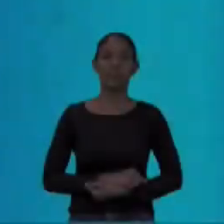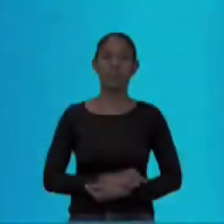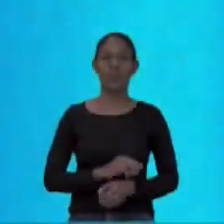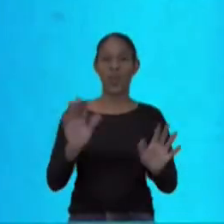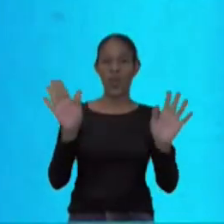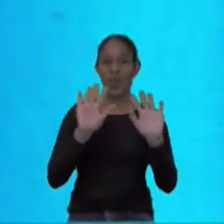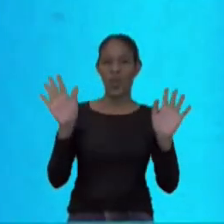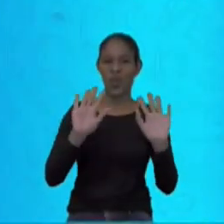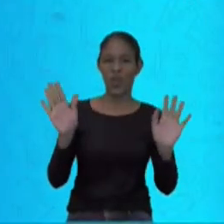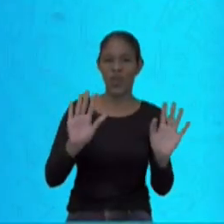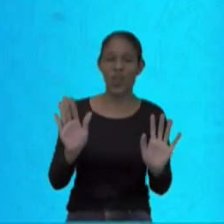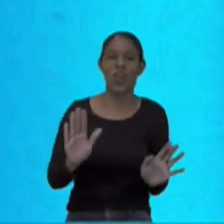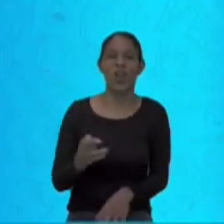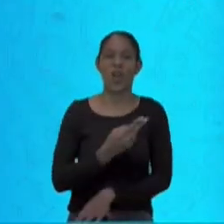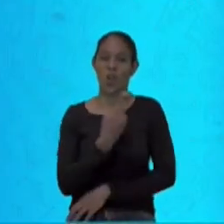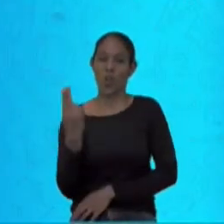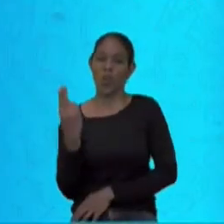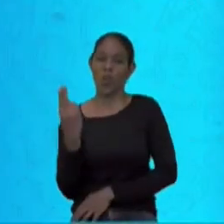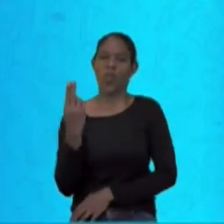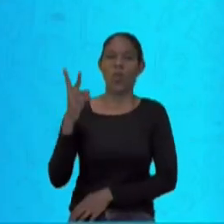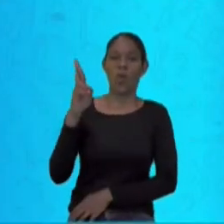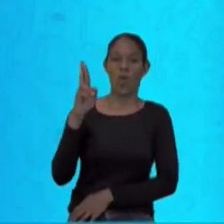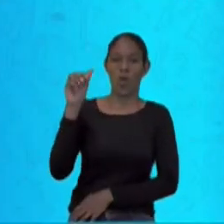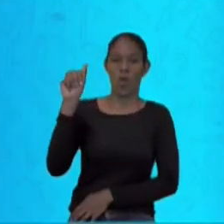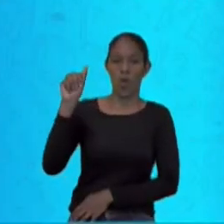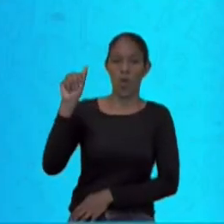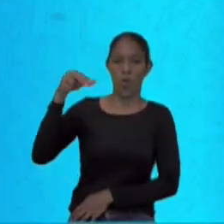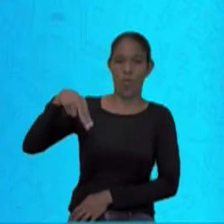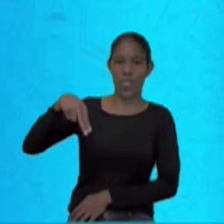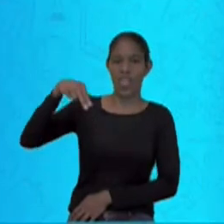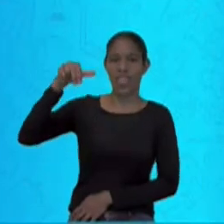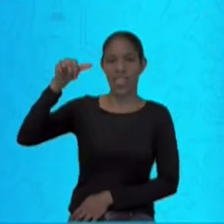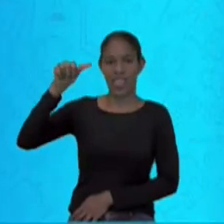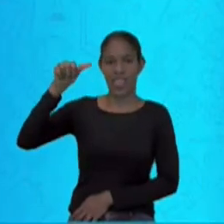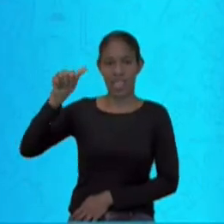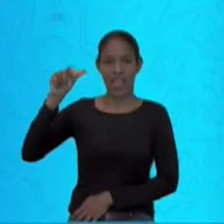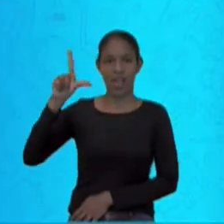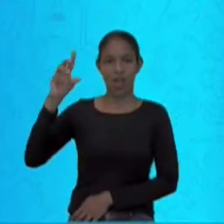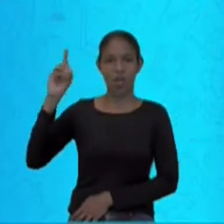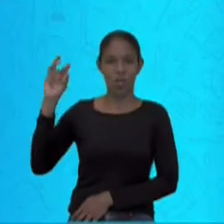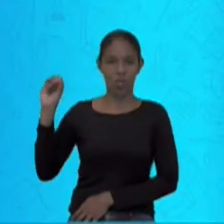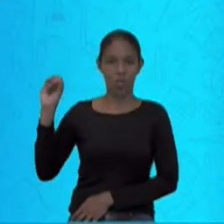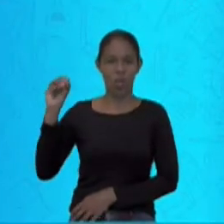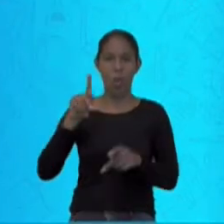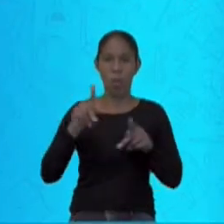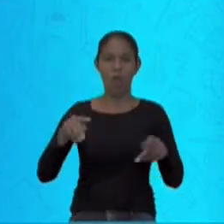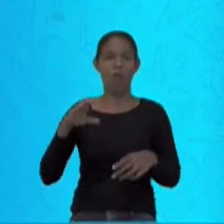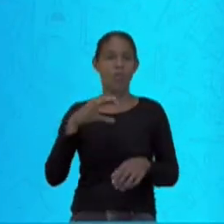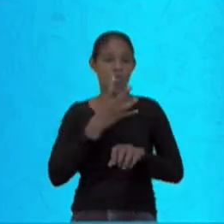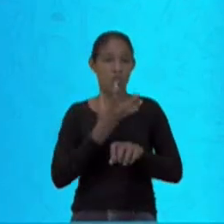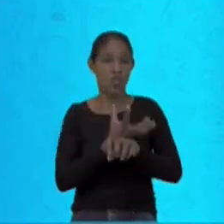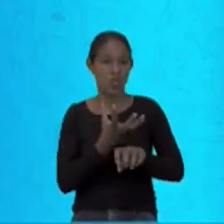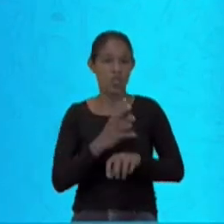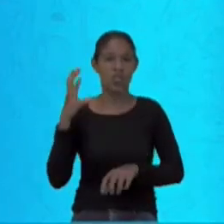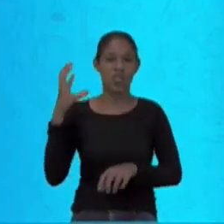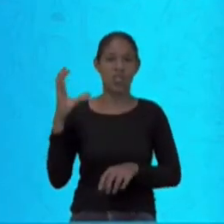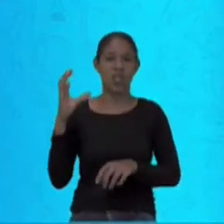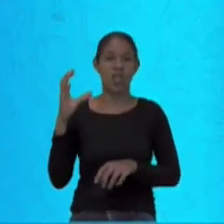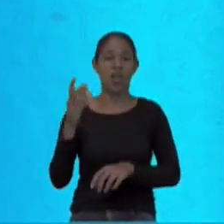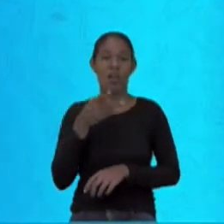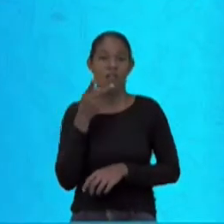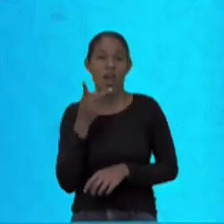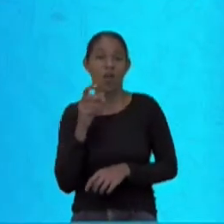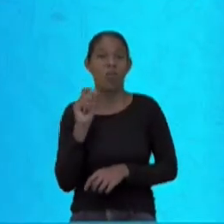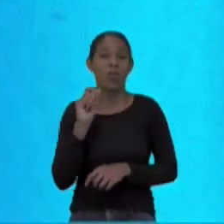Olá, eu sou o professor Ronaldo de Ciências e hoje vamos trabalhar um pouquinho, discutir um pouquinho mais sobre dengue, zika e chikungunya.